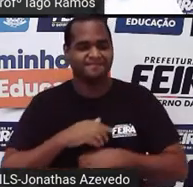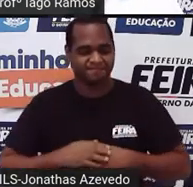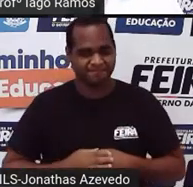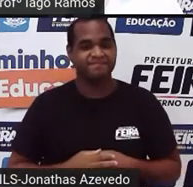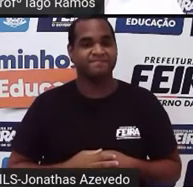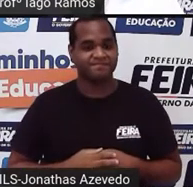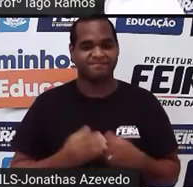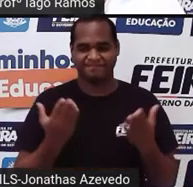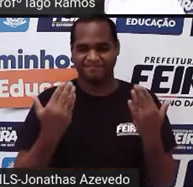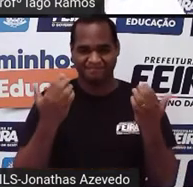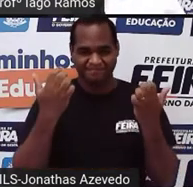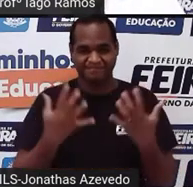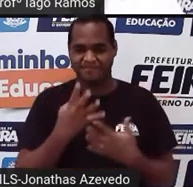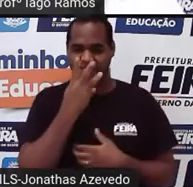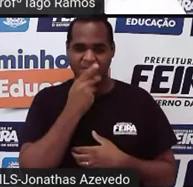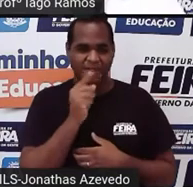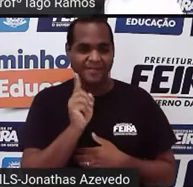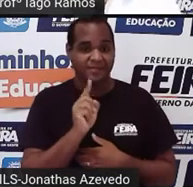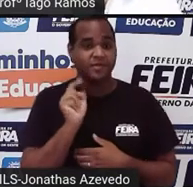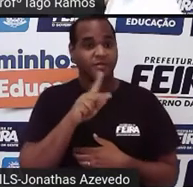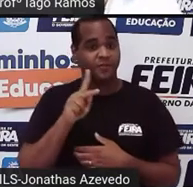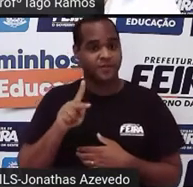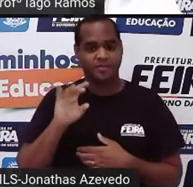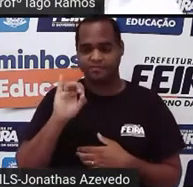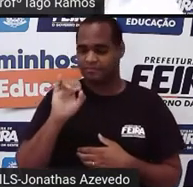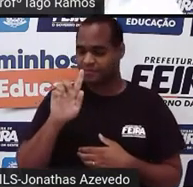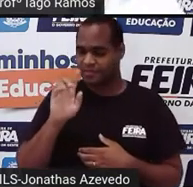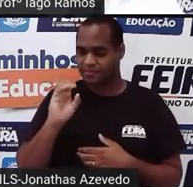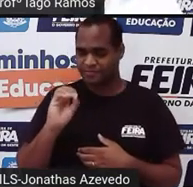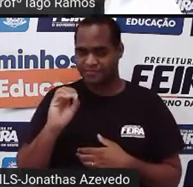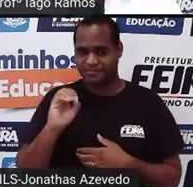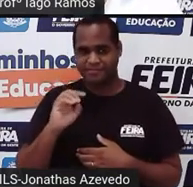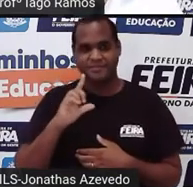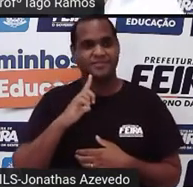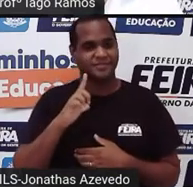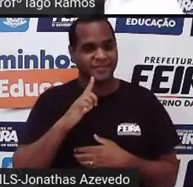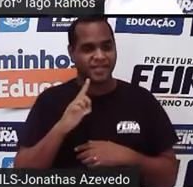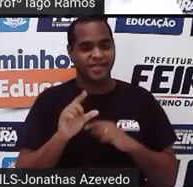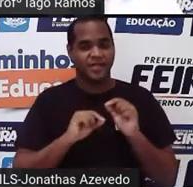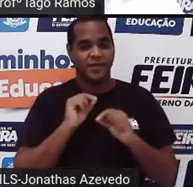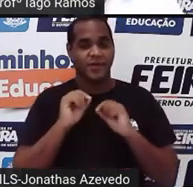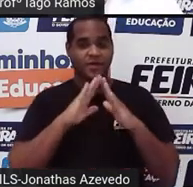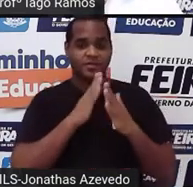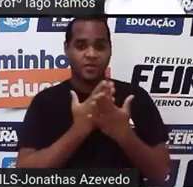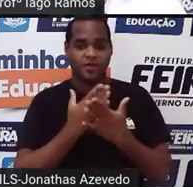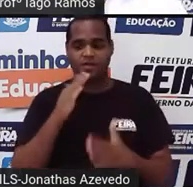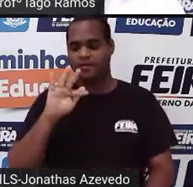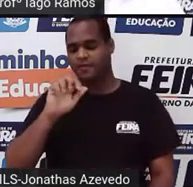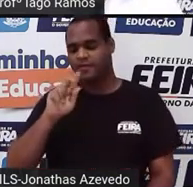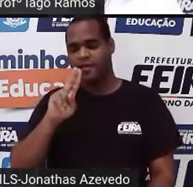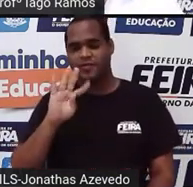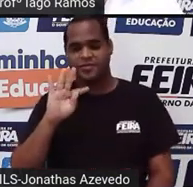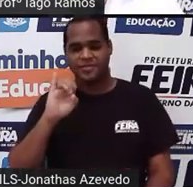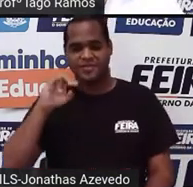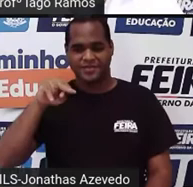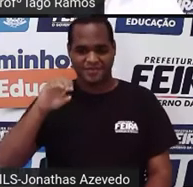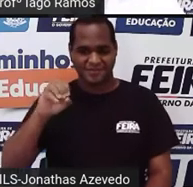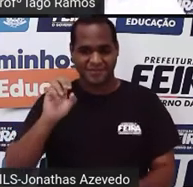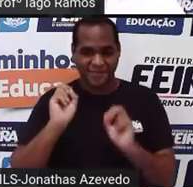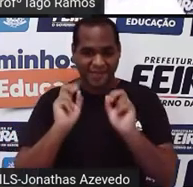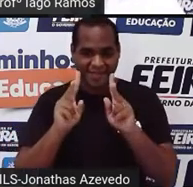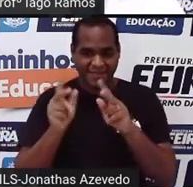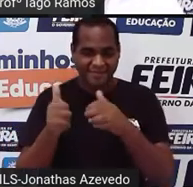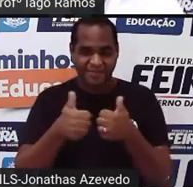vamos lá, sem demora. Eu sou o professor Iago Ramos, venho lá da Escola Municipal Faustino Dias Lima, tá bom?